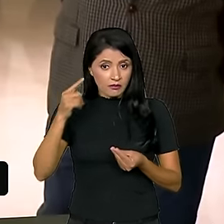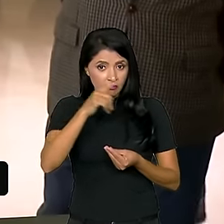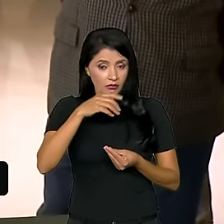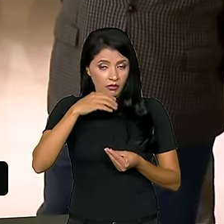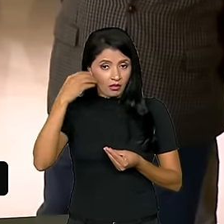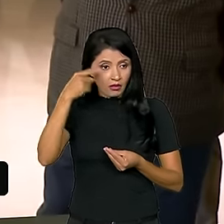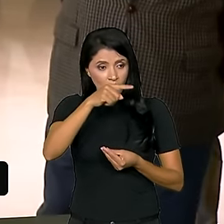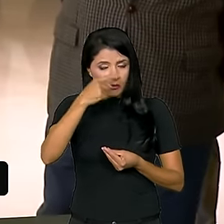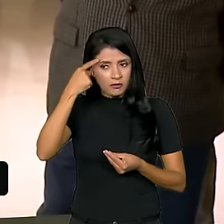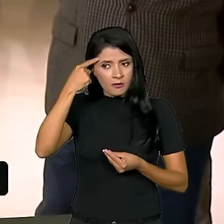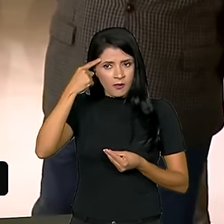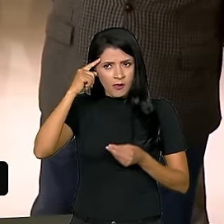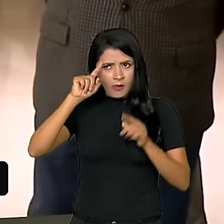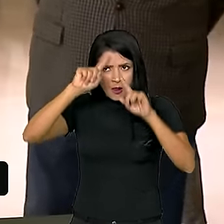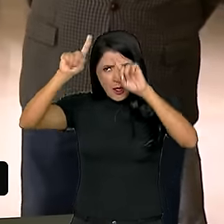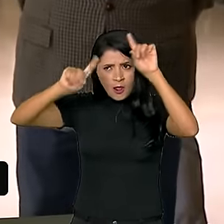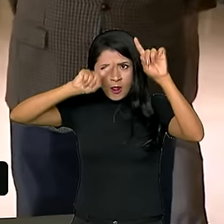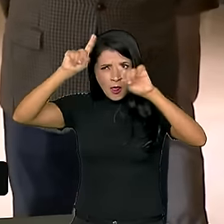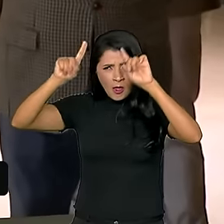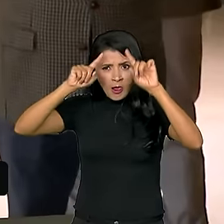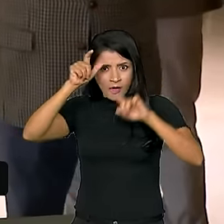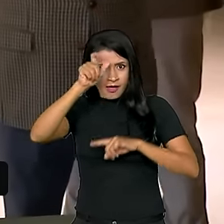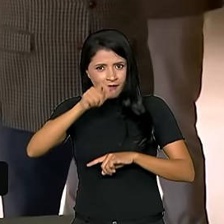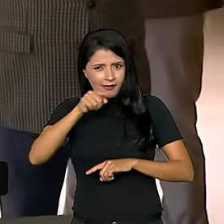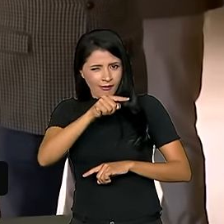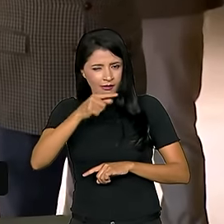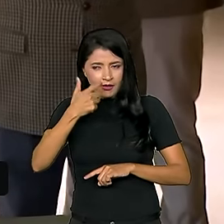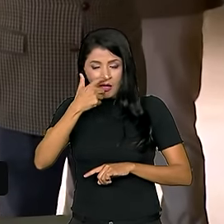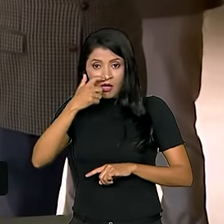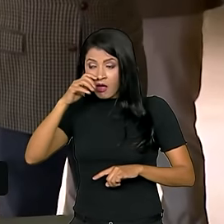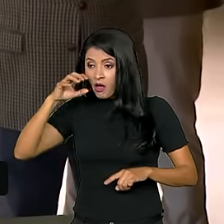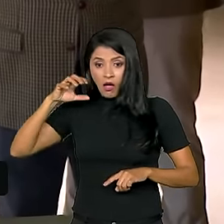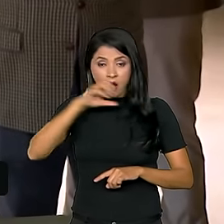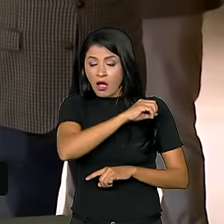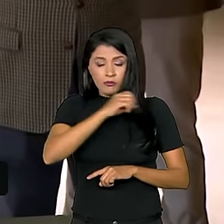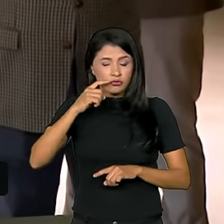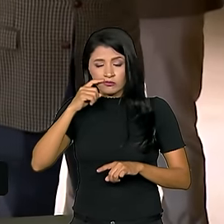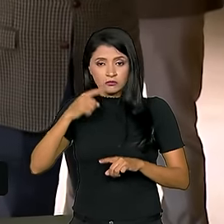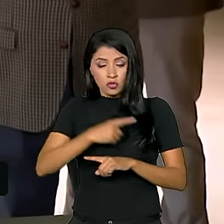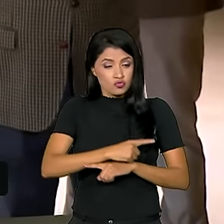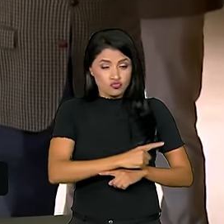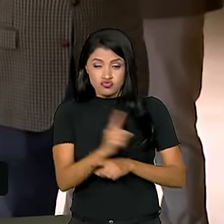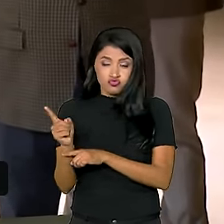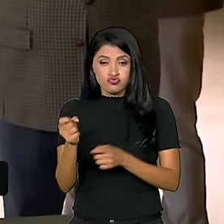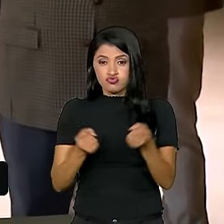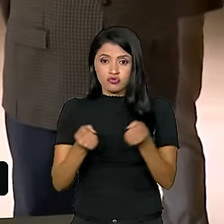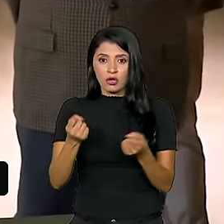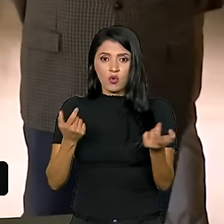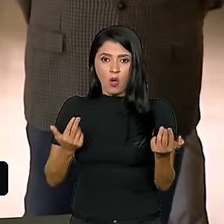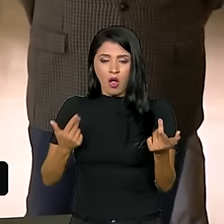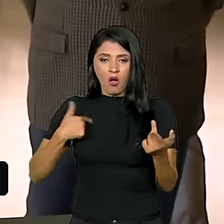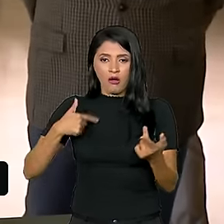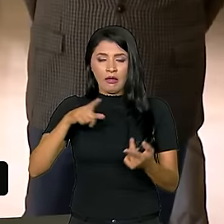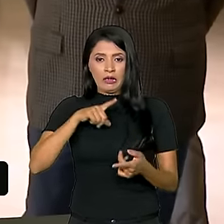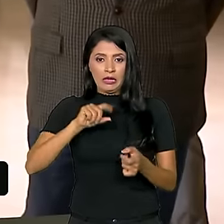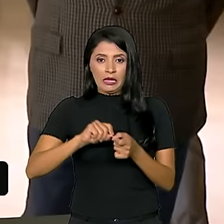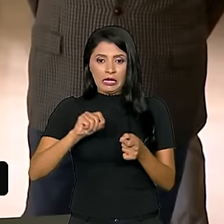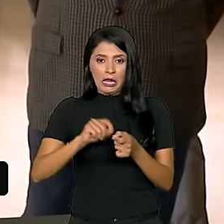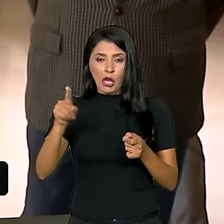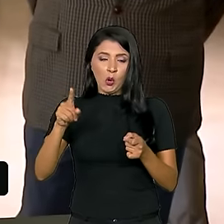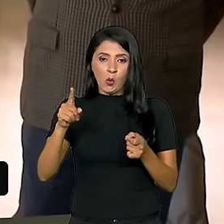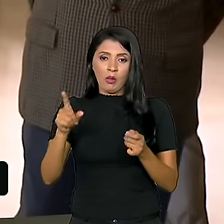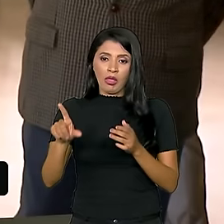fértil e ele pensa numa velocidade de Fórmula 1 e eu funciono numa velocidade de